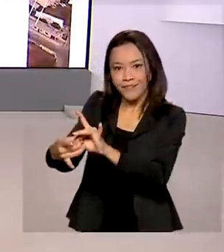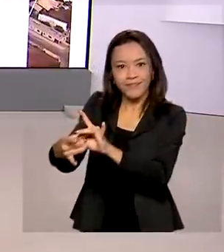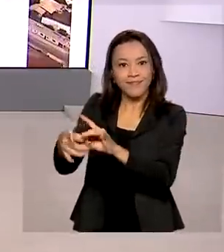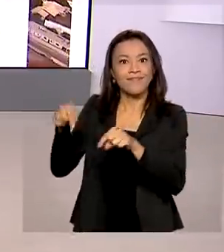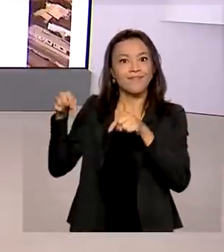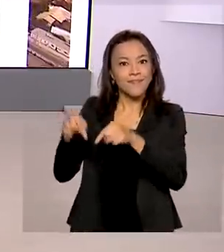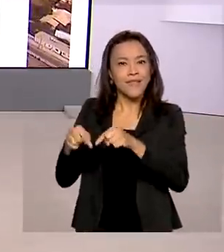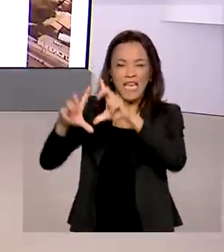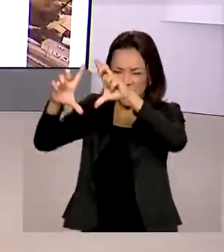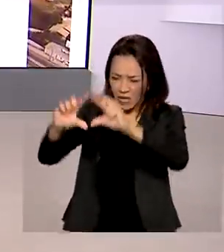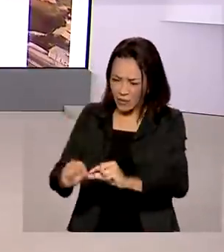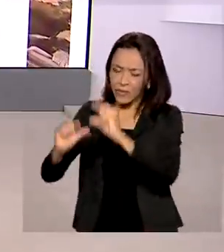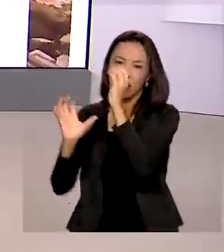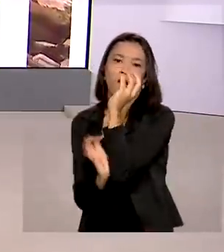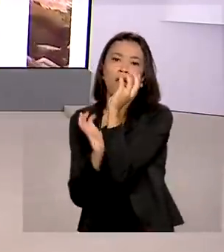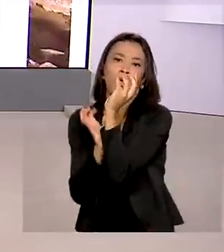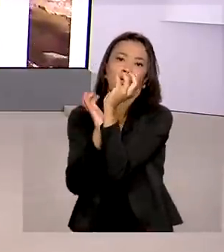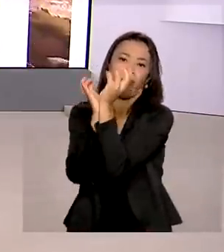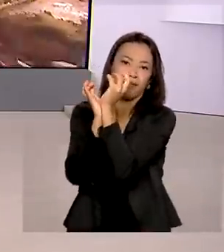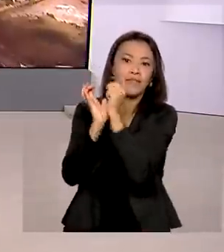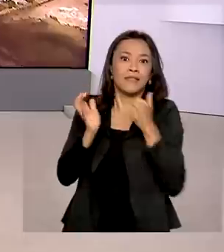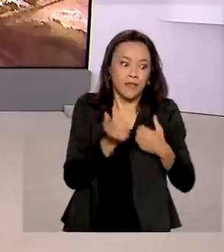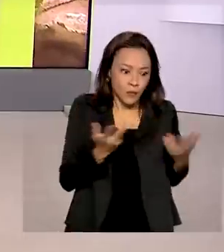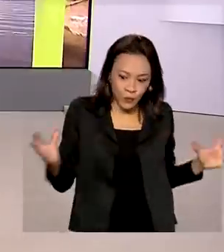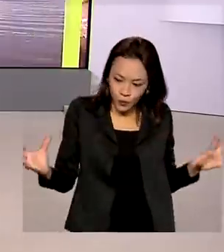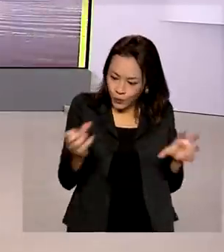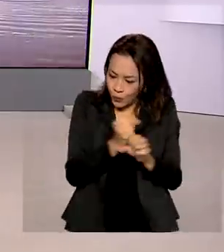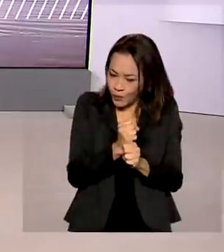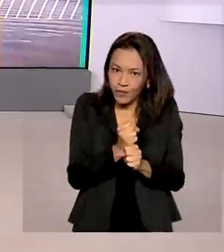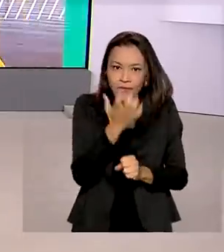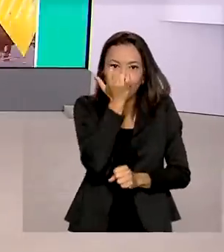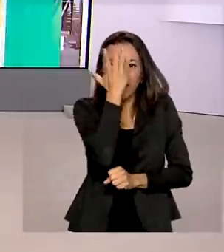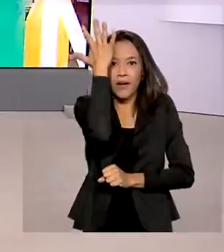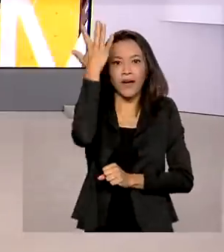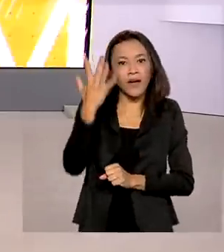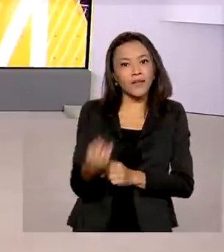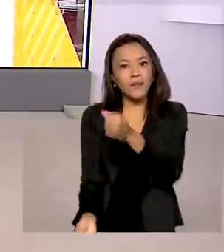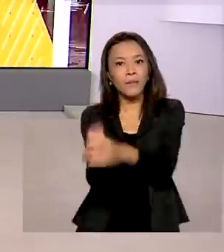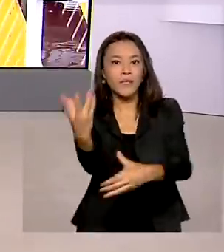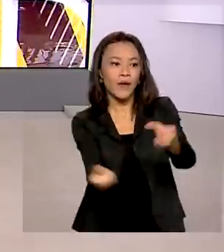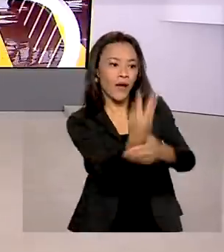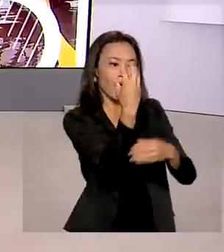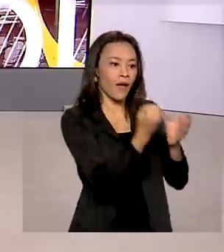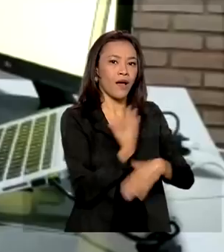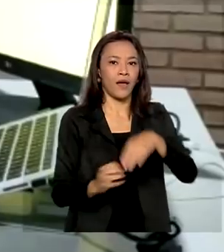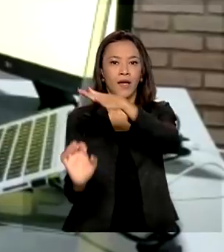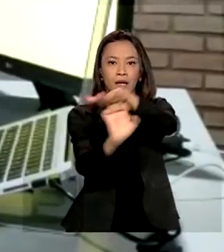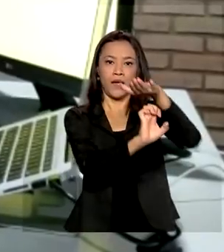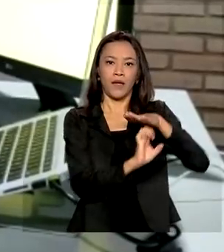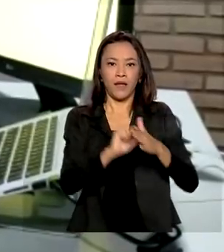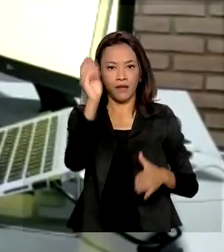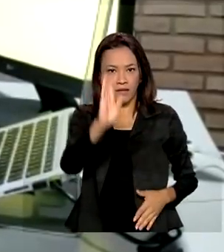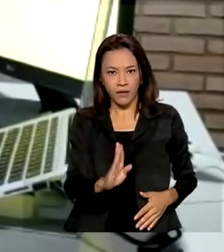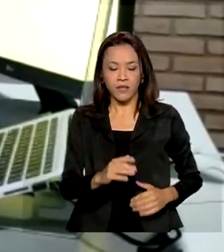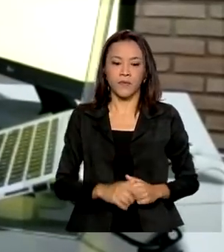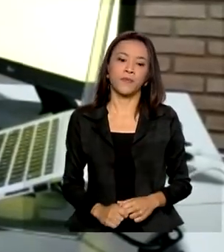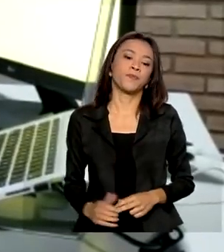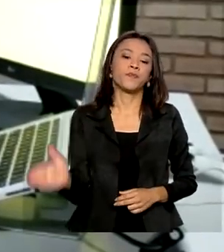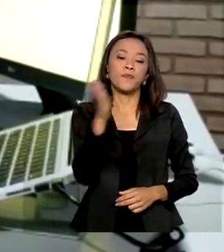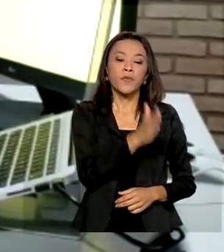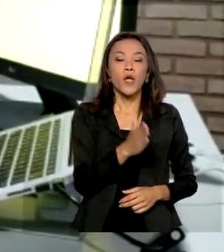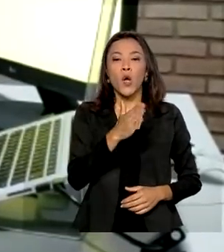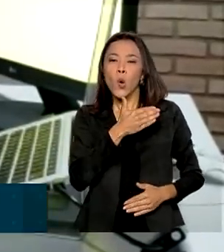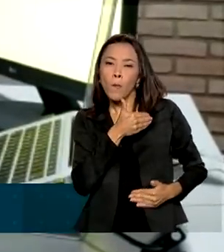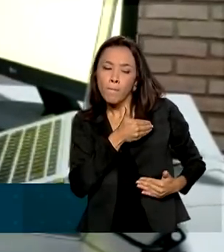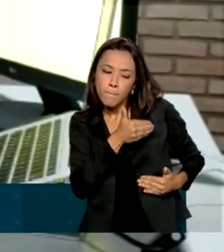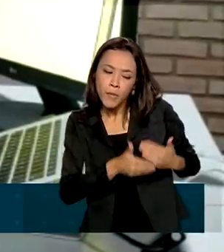de desburocratização do governo, facilitaram o início de novos negócios no país. O processo de abertura